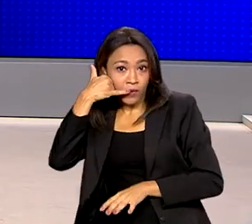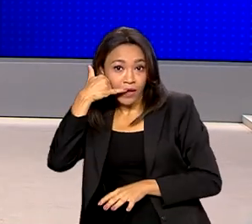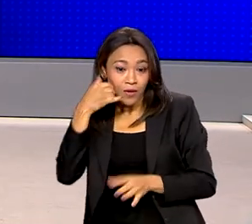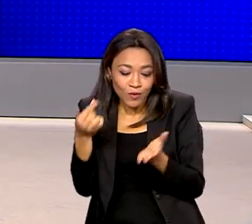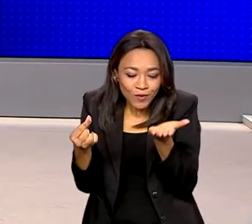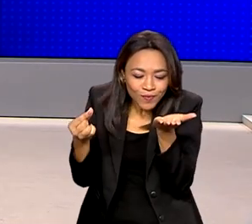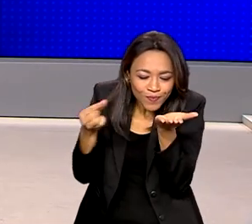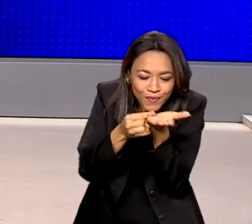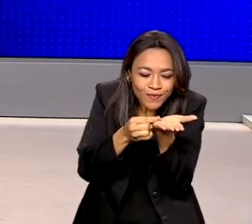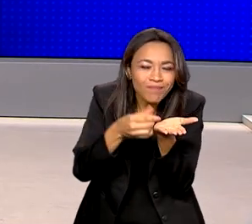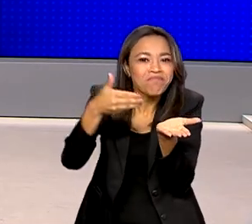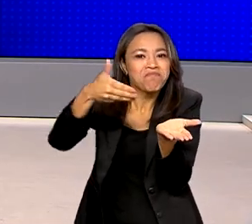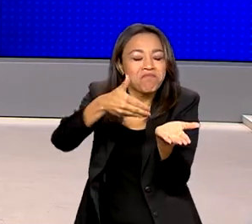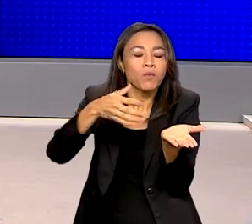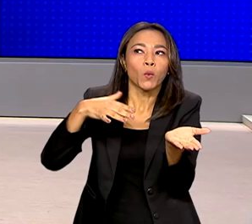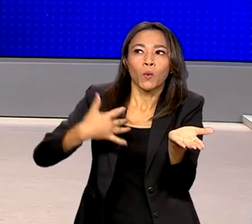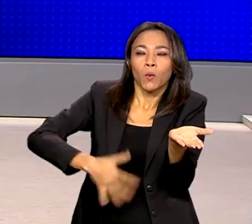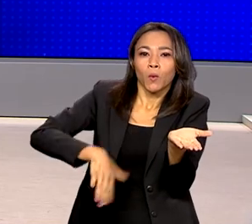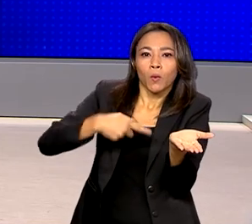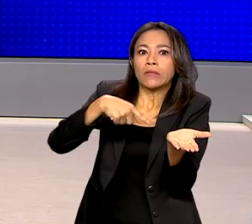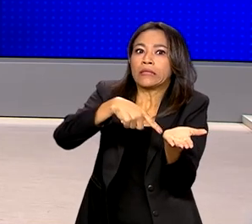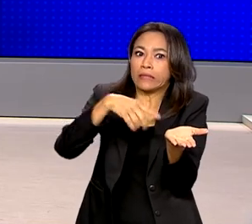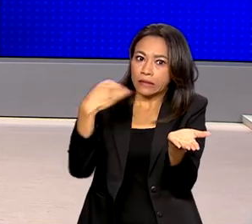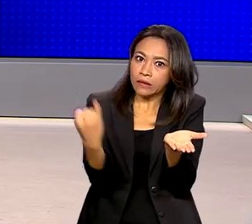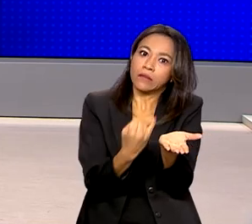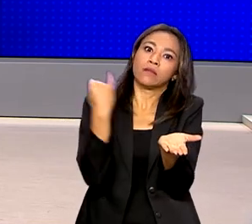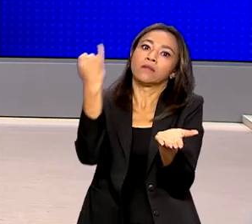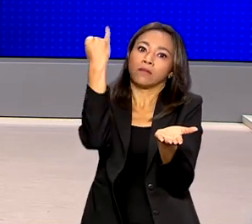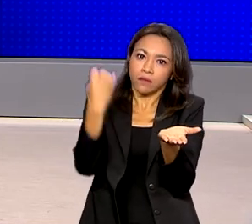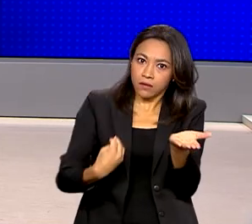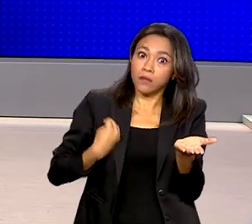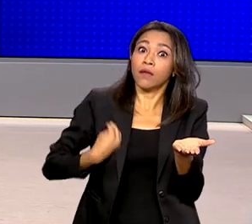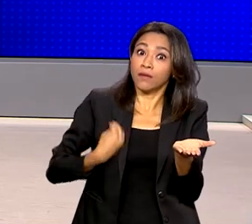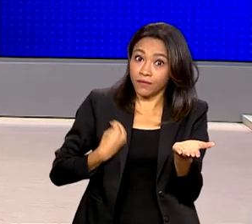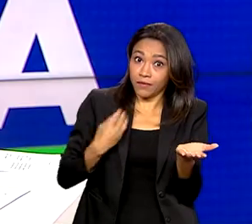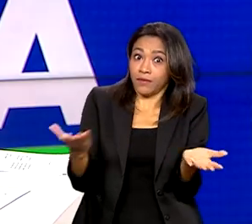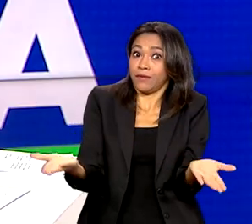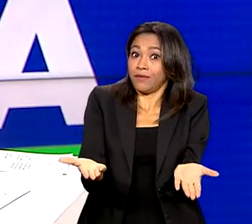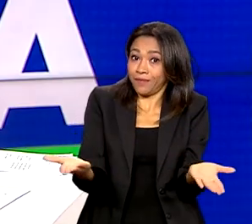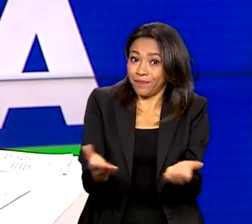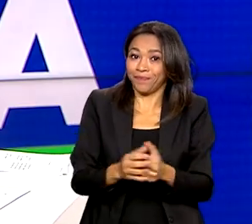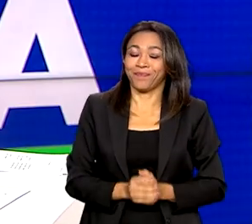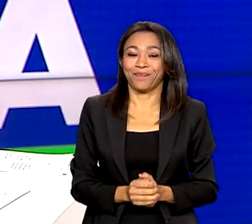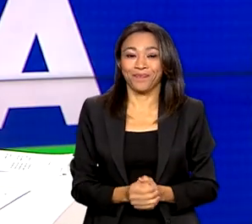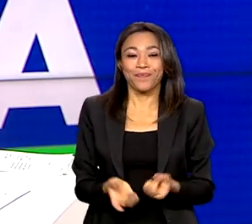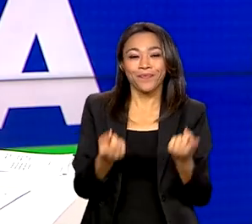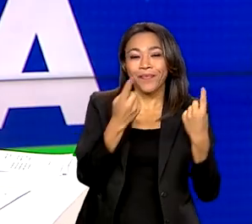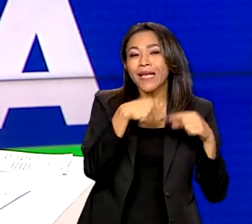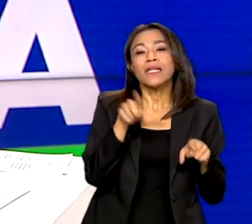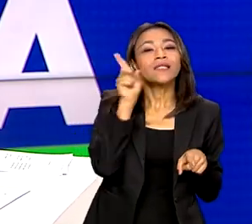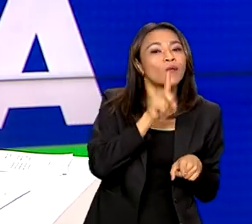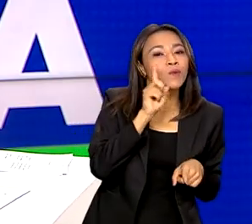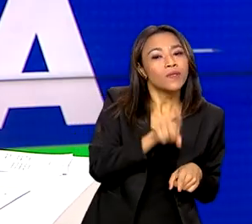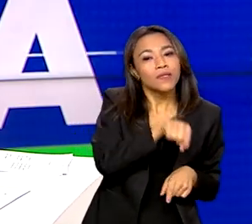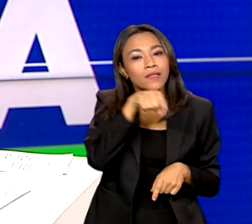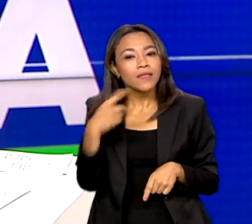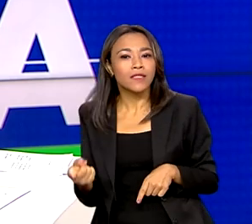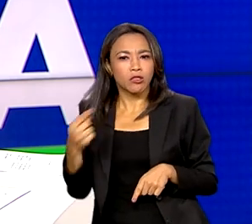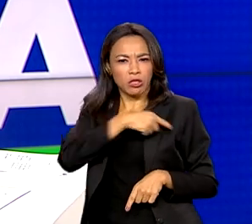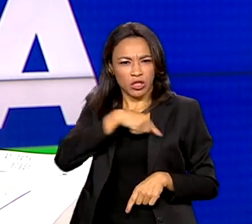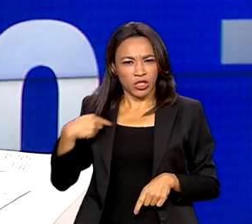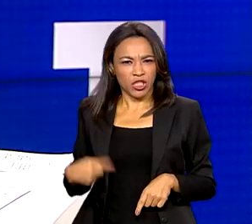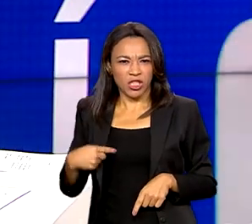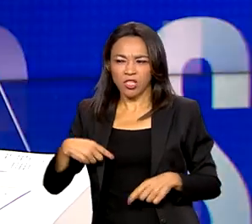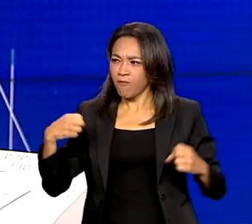os microchips se tornaram um componente essencial na vida moderna. Estados Unidos e China lutam